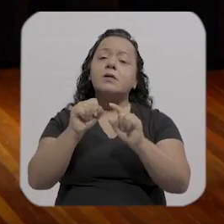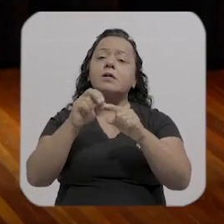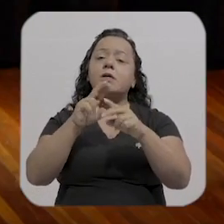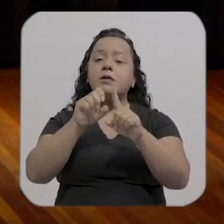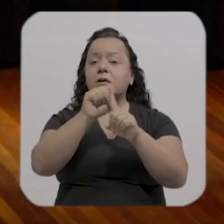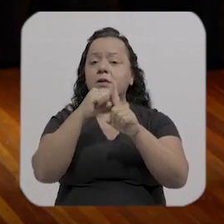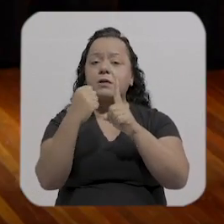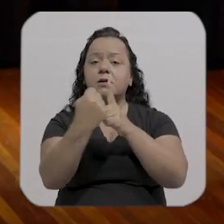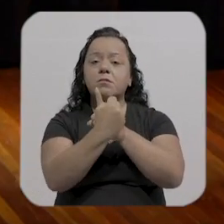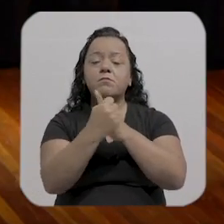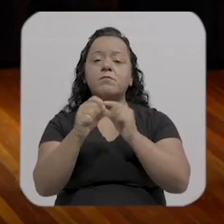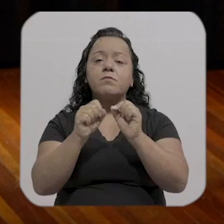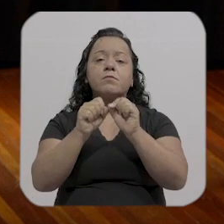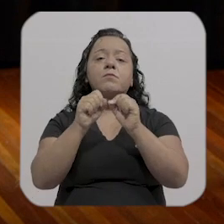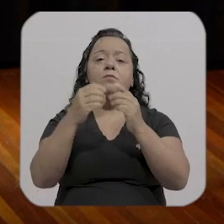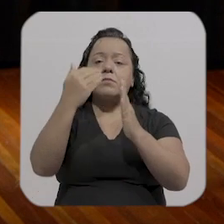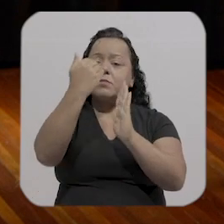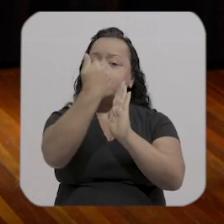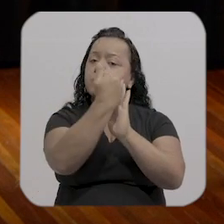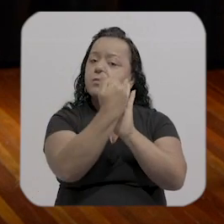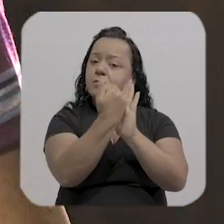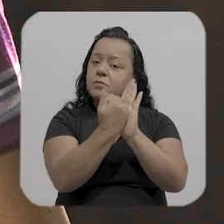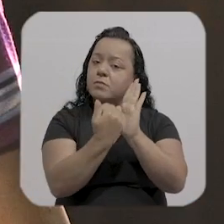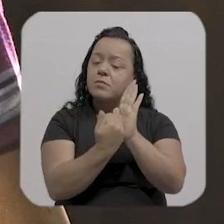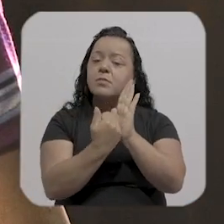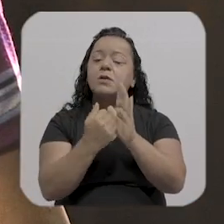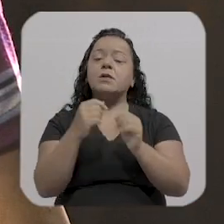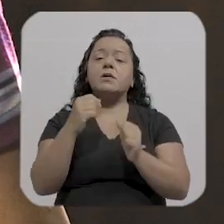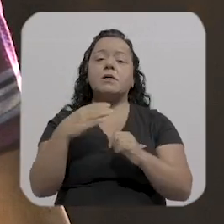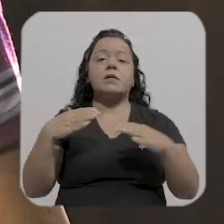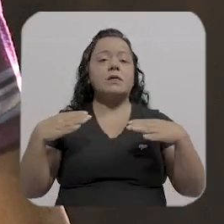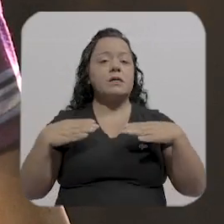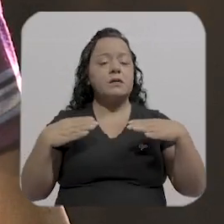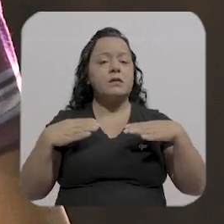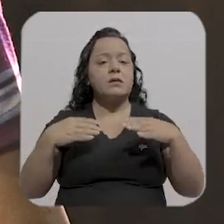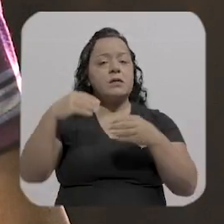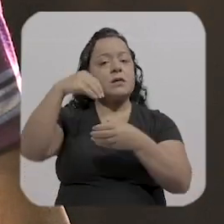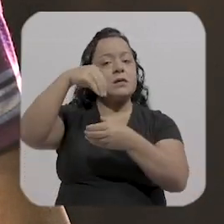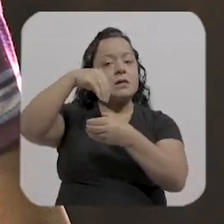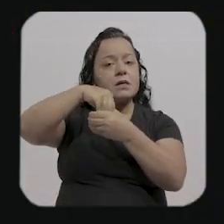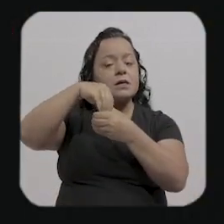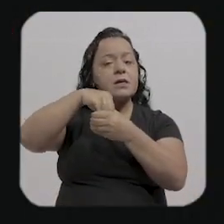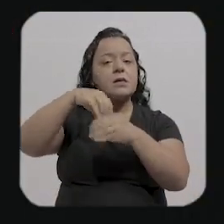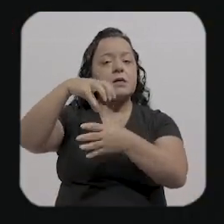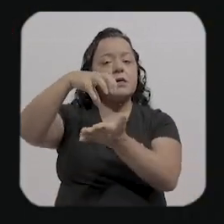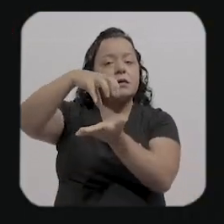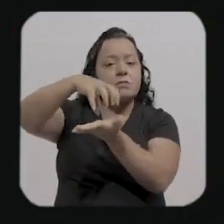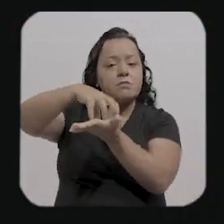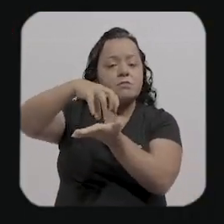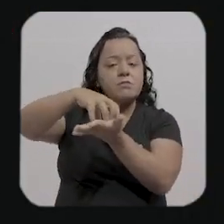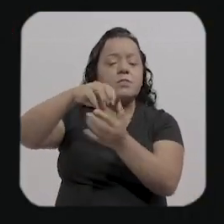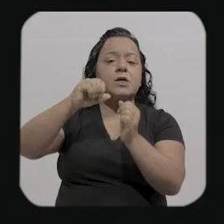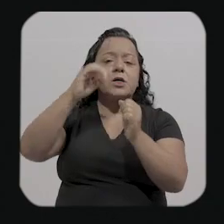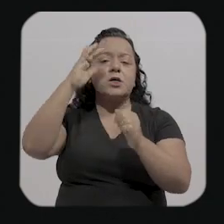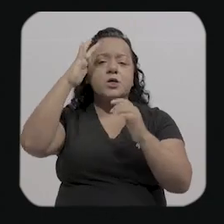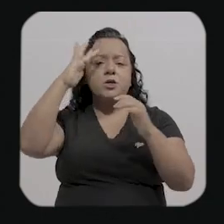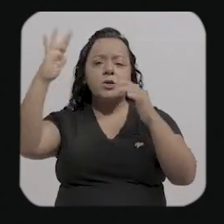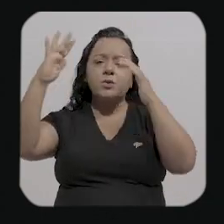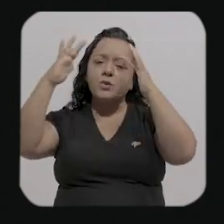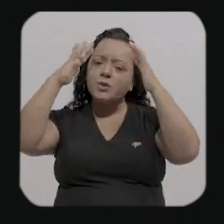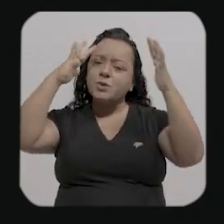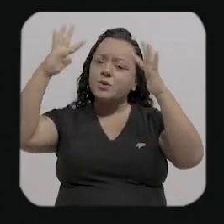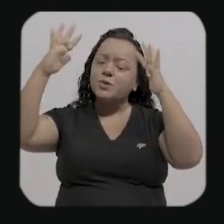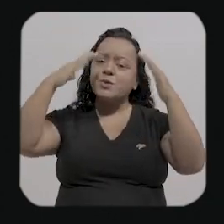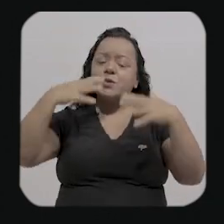anestesiada mas sonha sonha sonha com seus filhos que virão não aqueles que buscam a